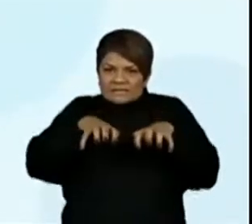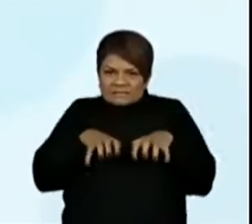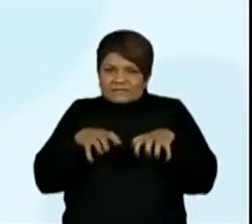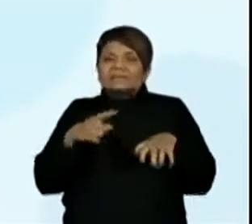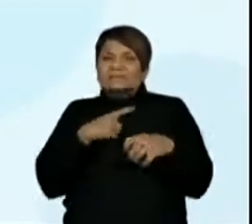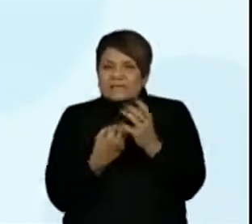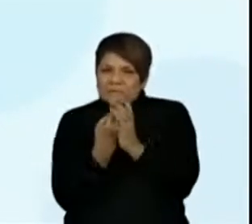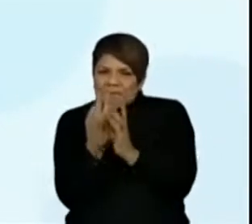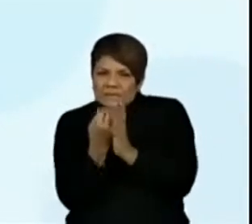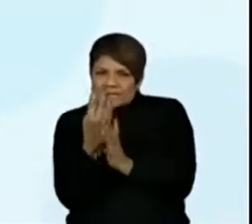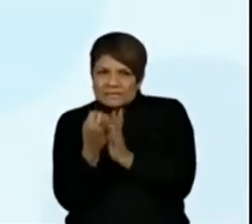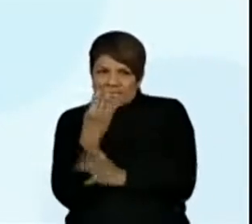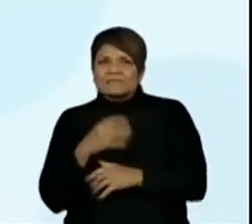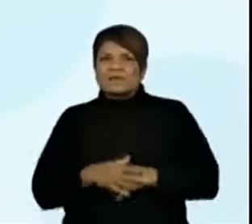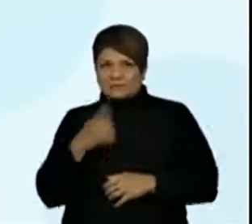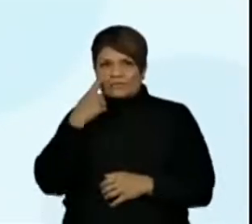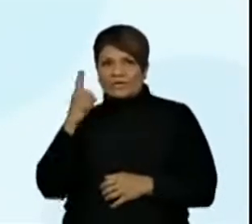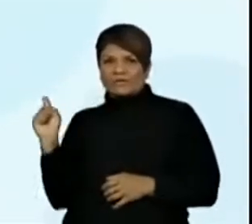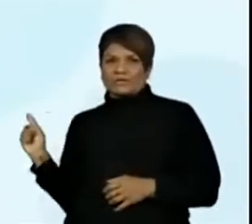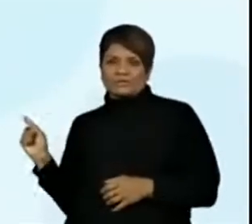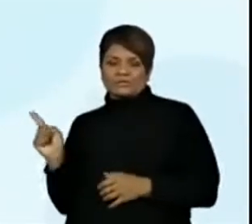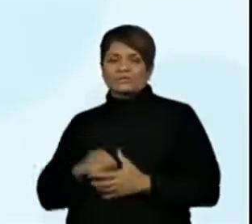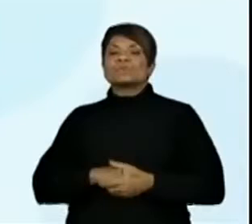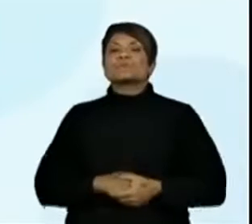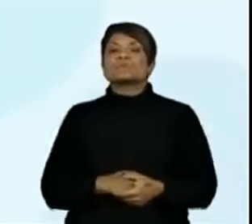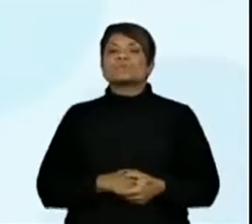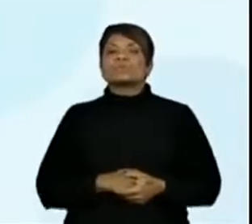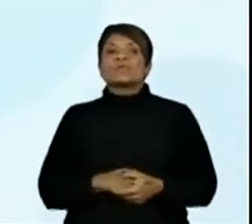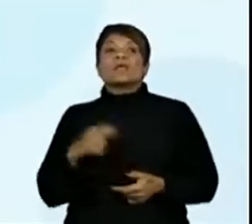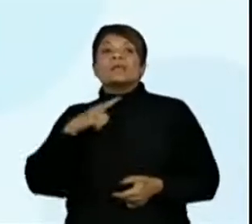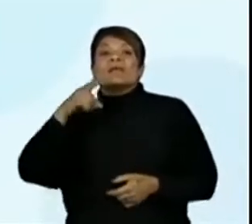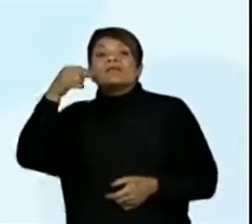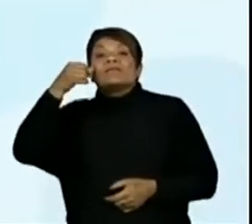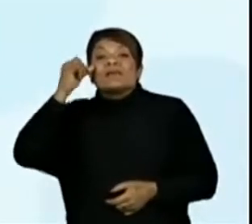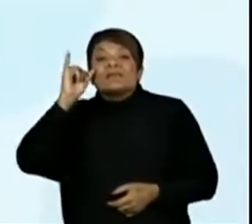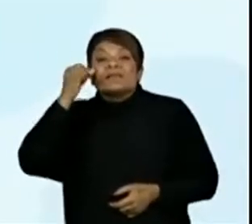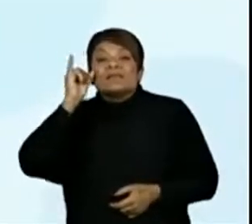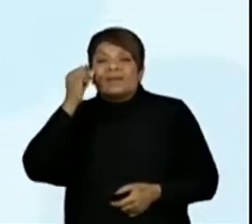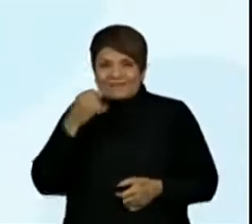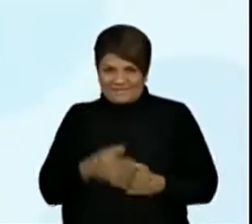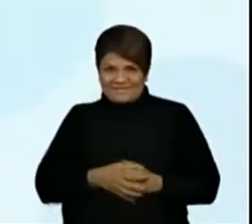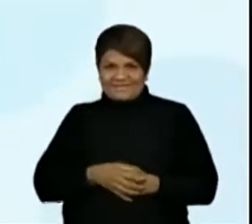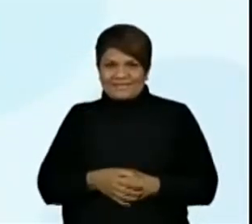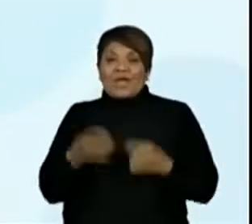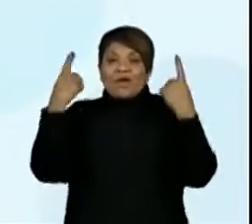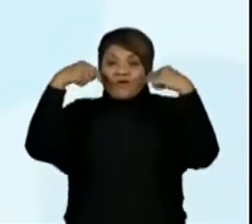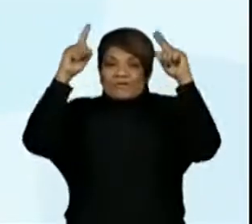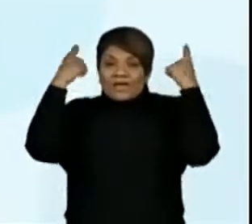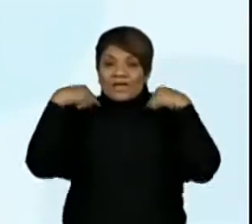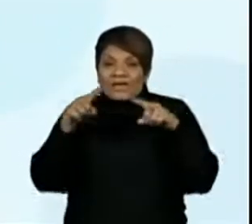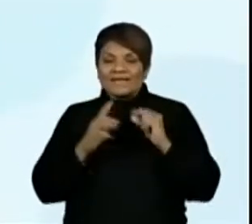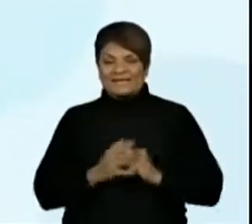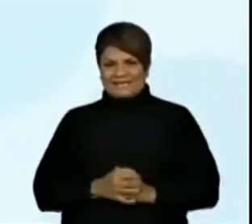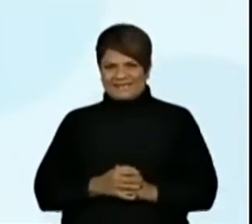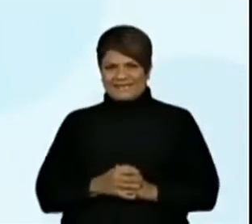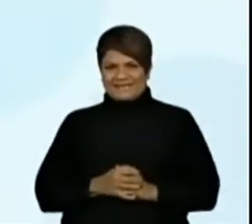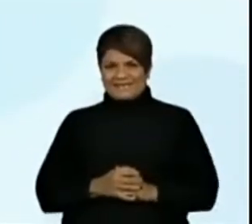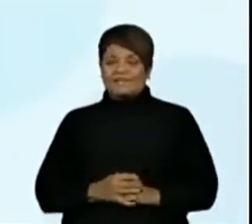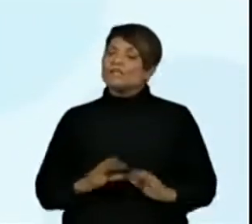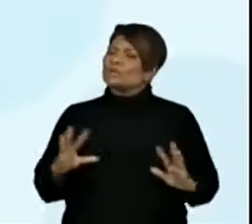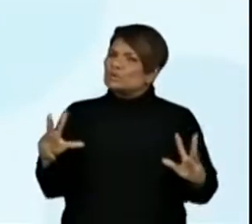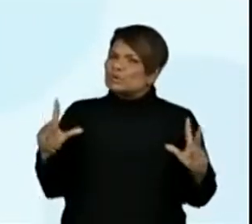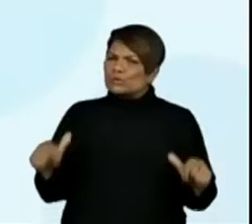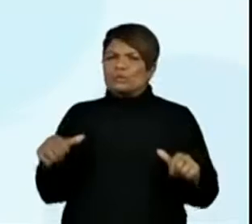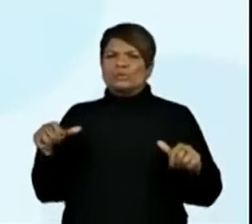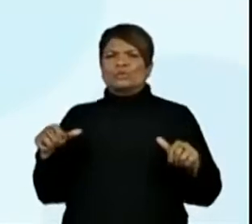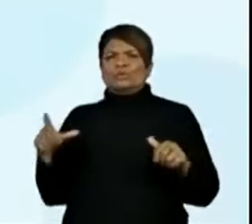Está vendo as plantações aqui? Olha a vaquinha que eu falei. Olha a ovelhinha aqui. Tudo isso